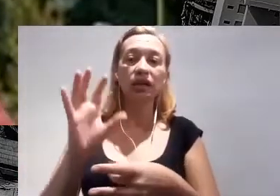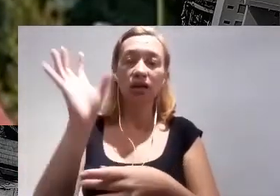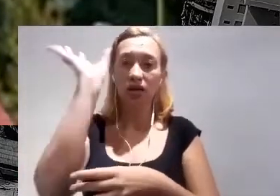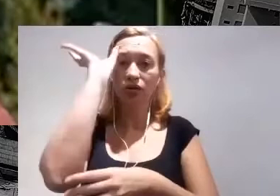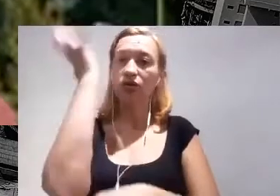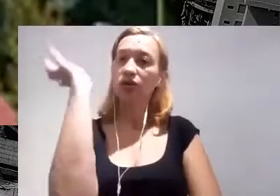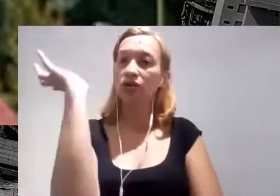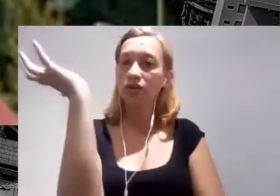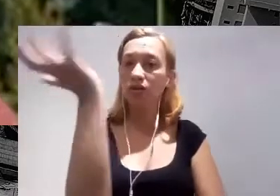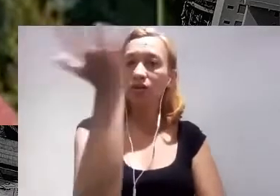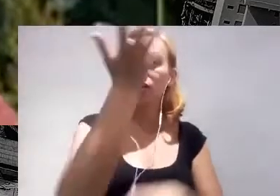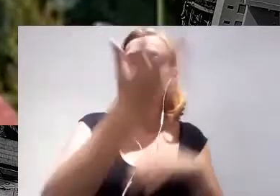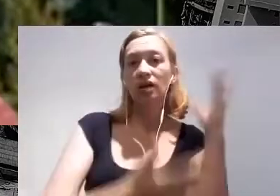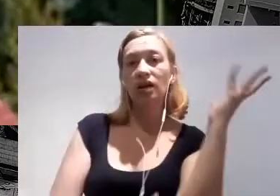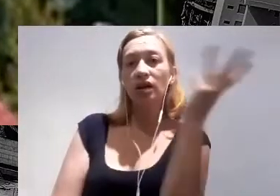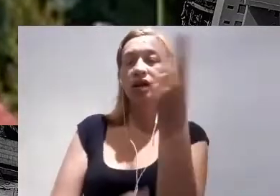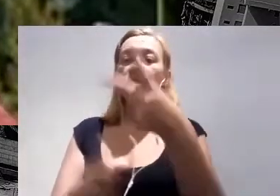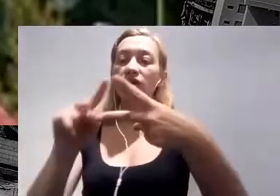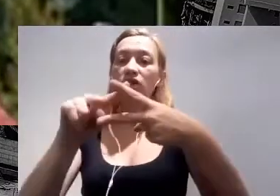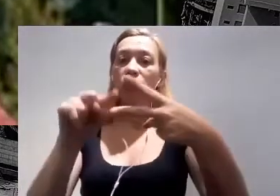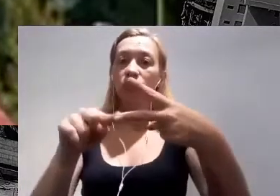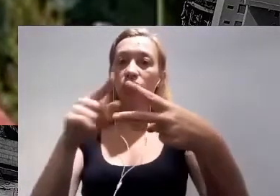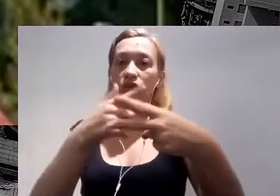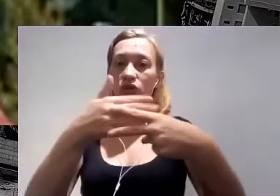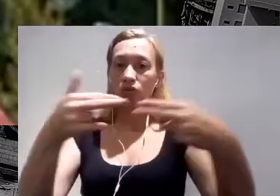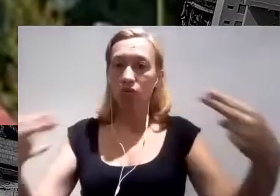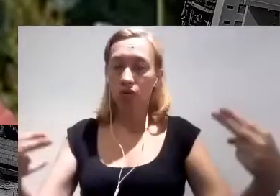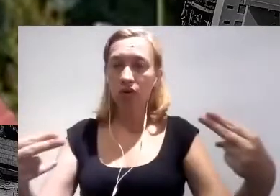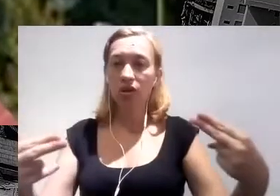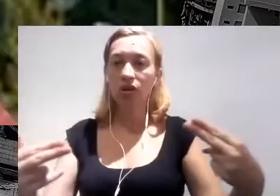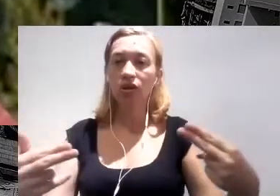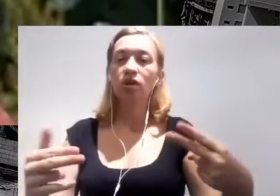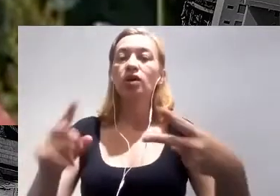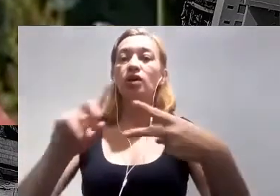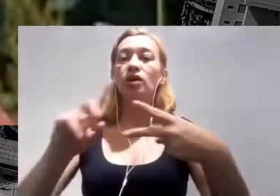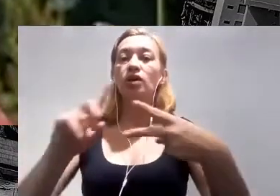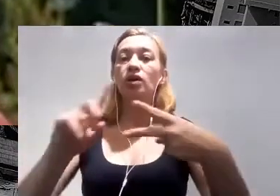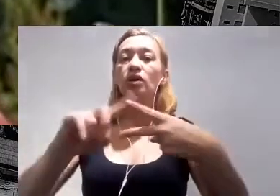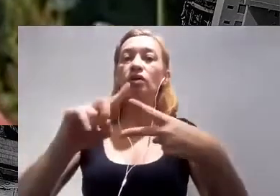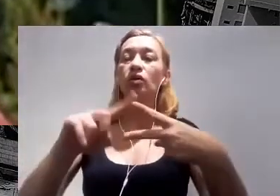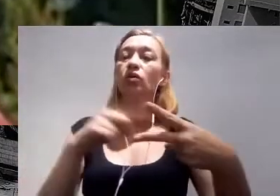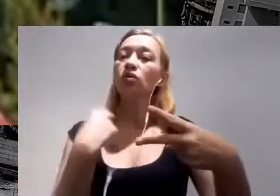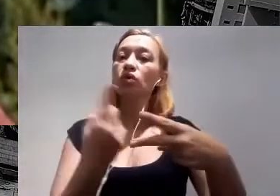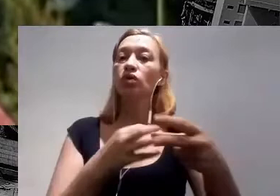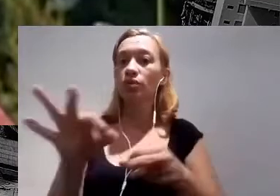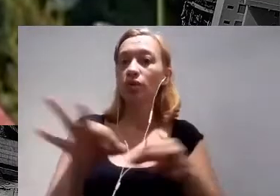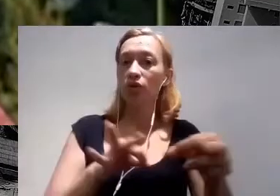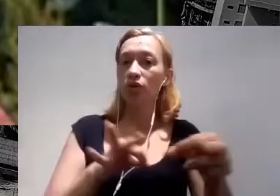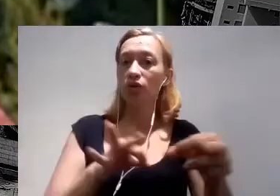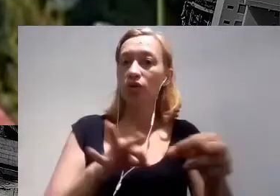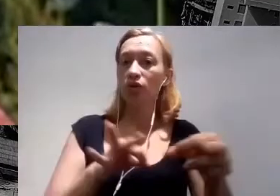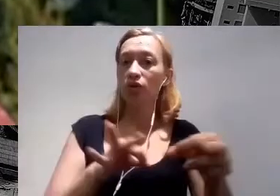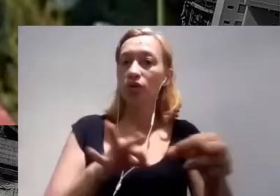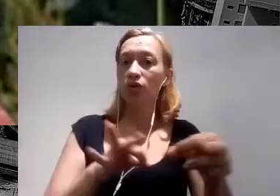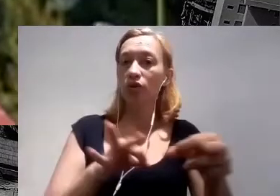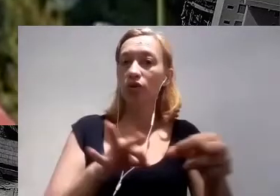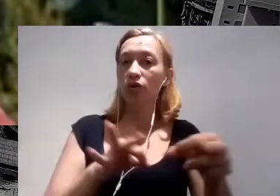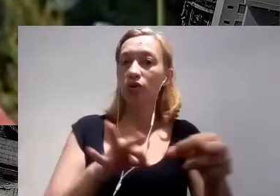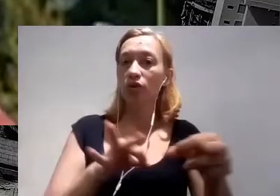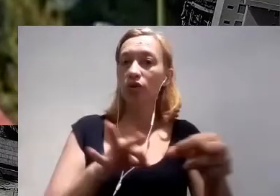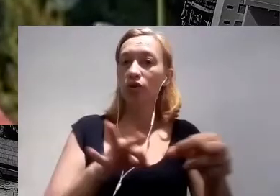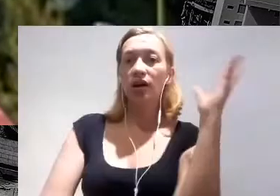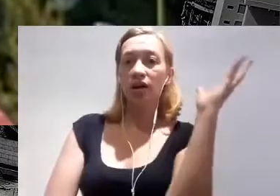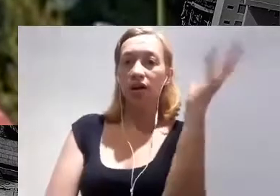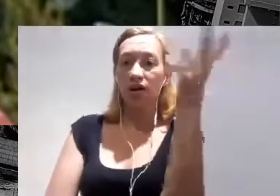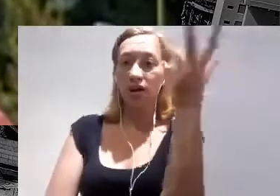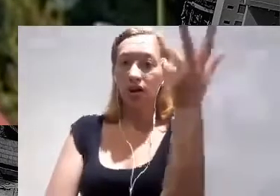pontos. O primeiro é o nosso projeto Bacias e Florestas. Aí o Samuel está aí, a gente tem uma parceria já de longa